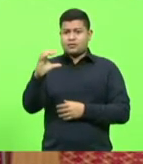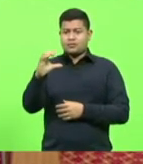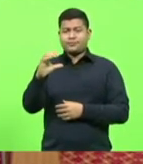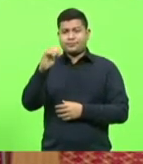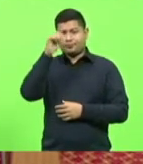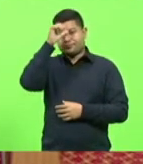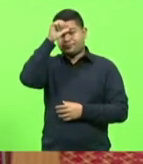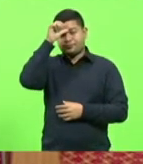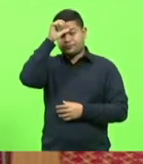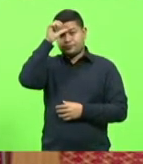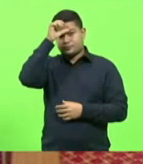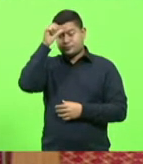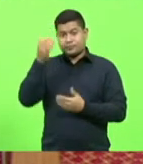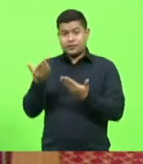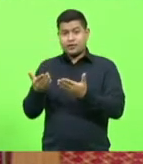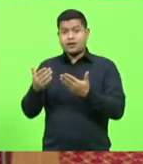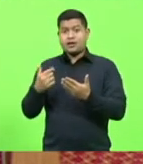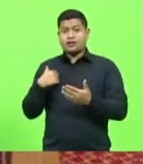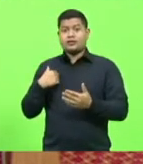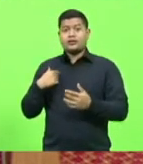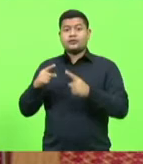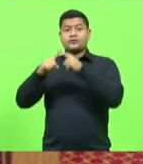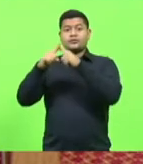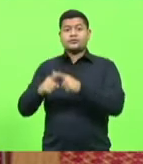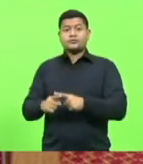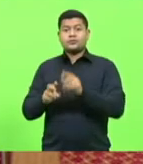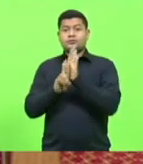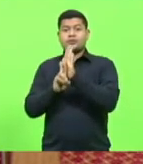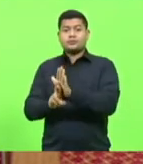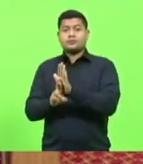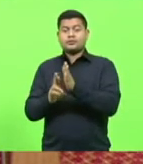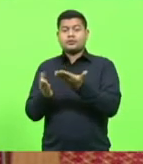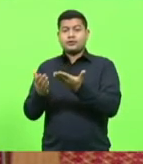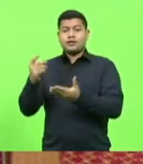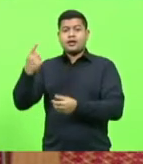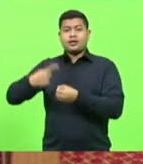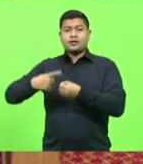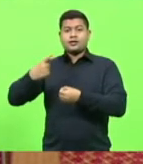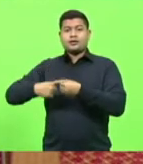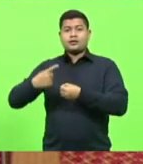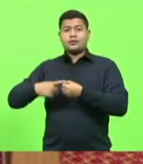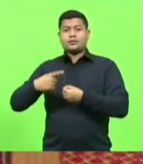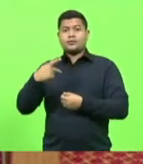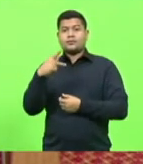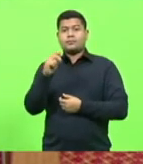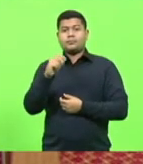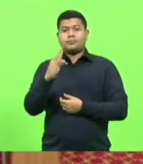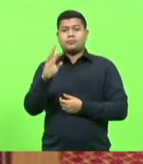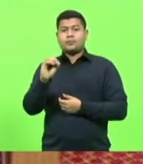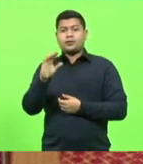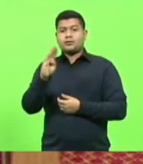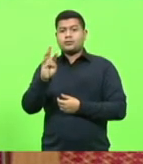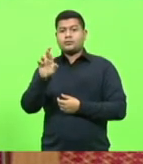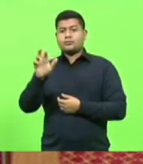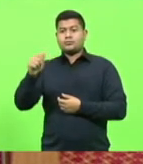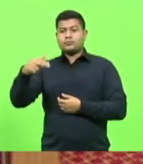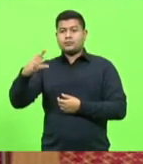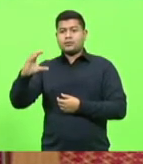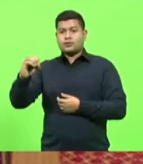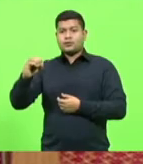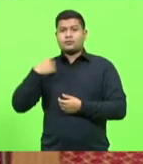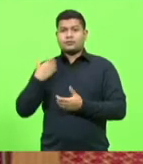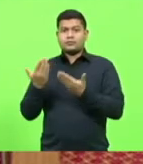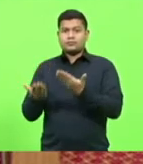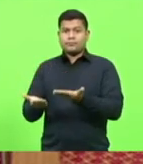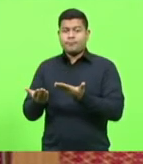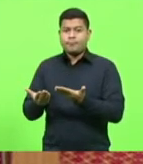disputa o campeonato paranaense, representando o município de Pato Branco, jogam as partidas